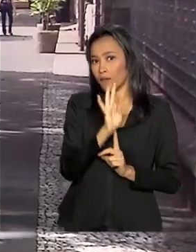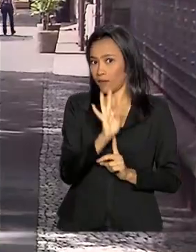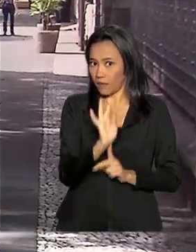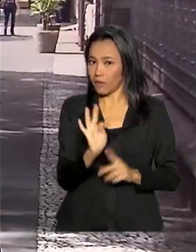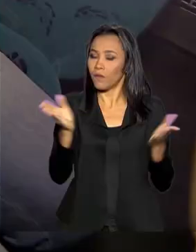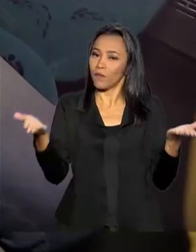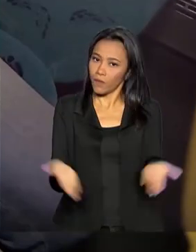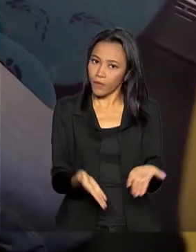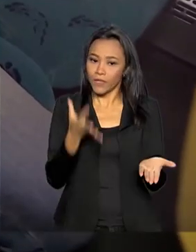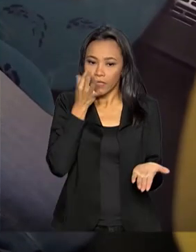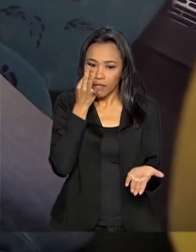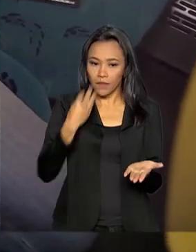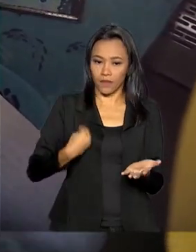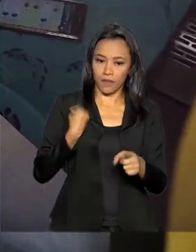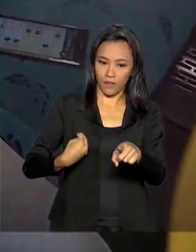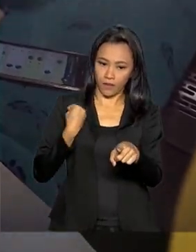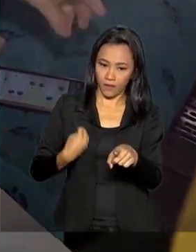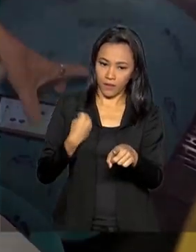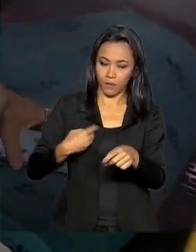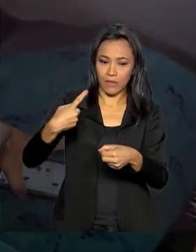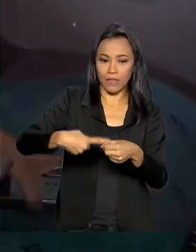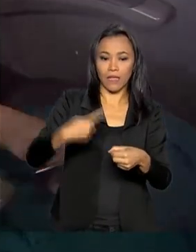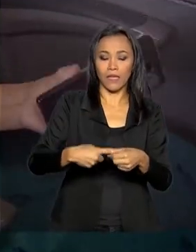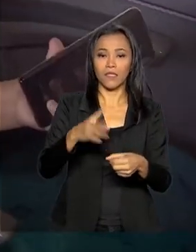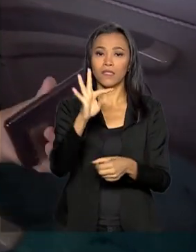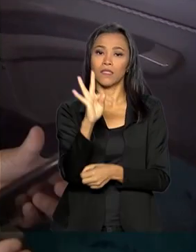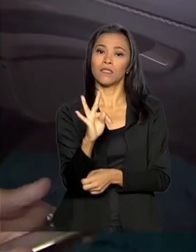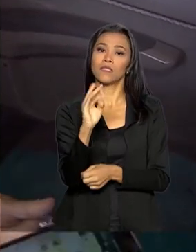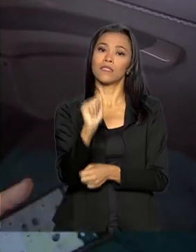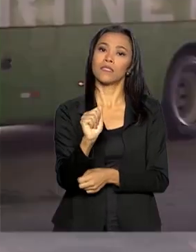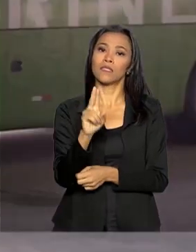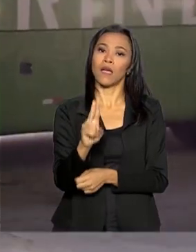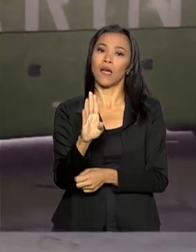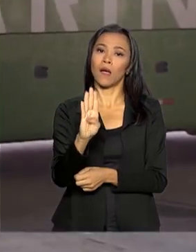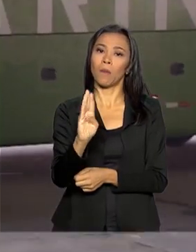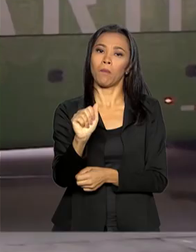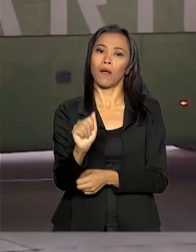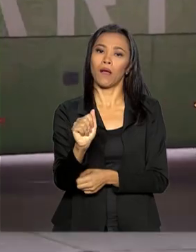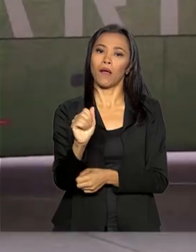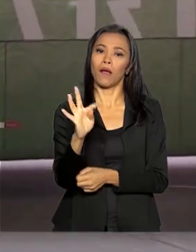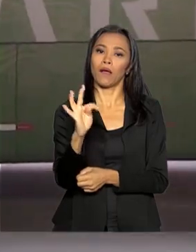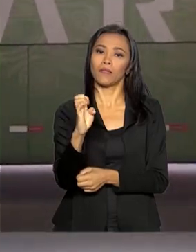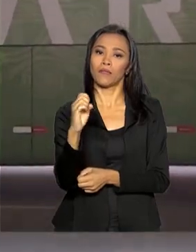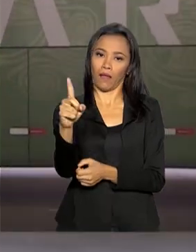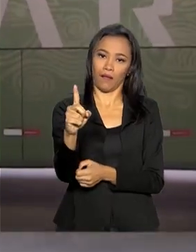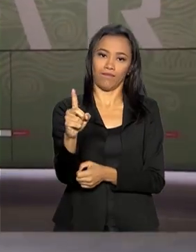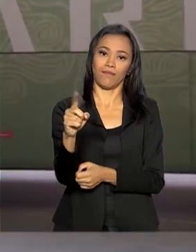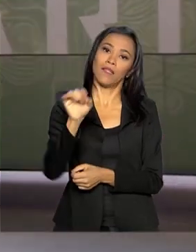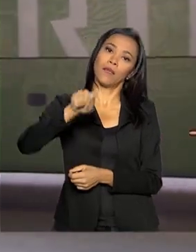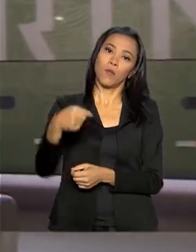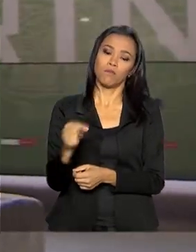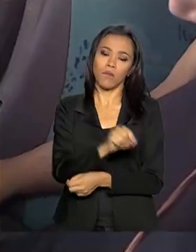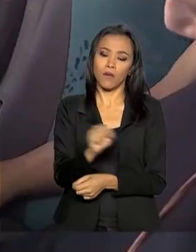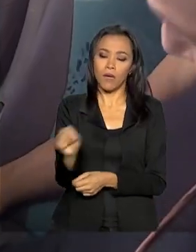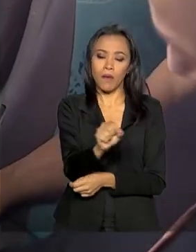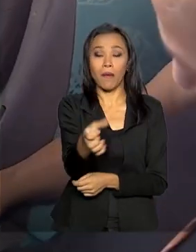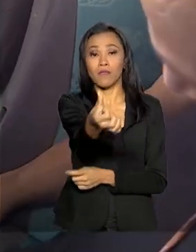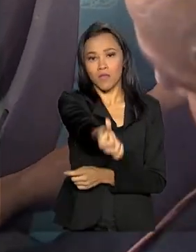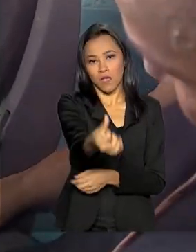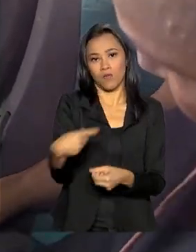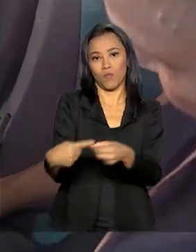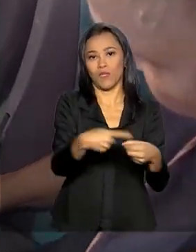hoje na cidade de Taubaté. Mas até outubro deste ano deve passar por outros seis municípios